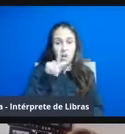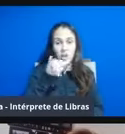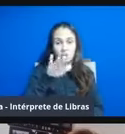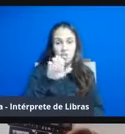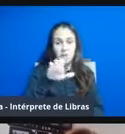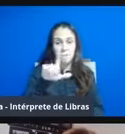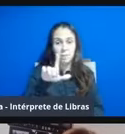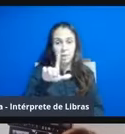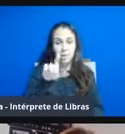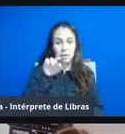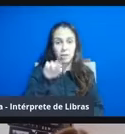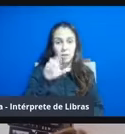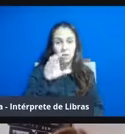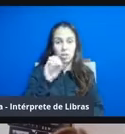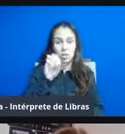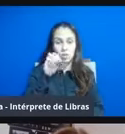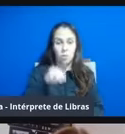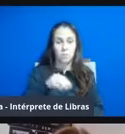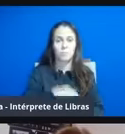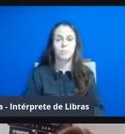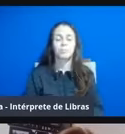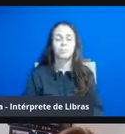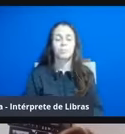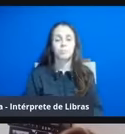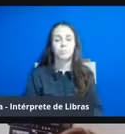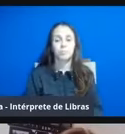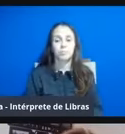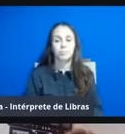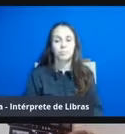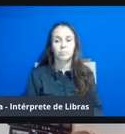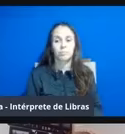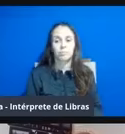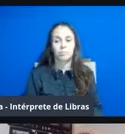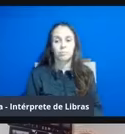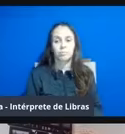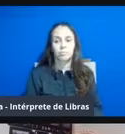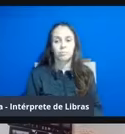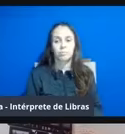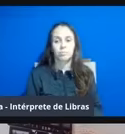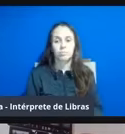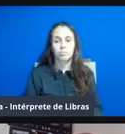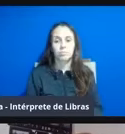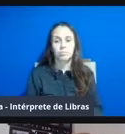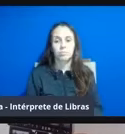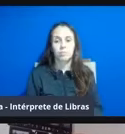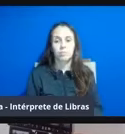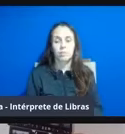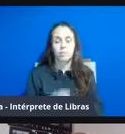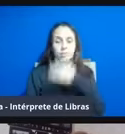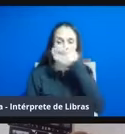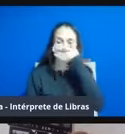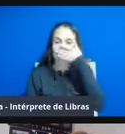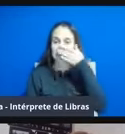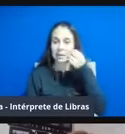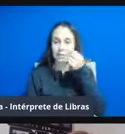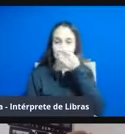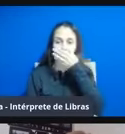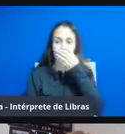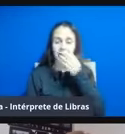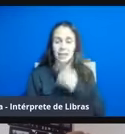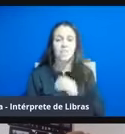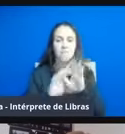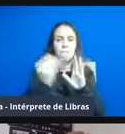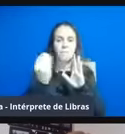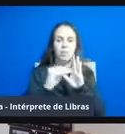André inezgolde arroba gmail ponto com. Ótimo, aí a gente também disponibiliza lá.